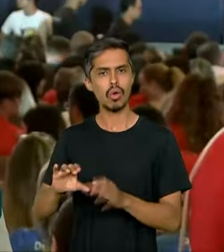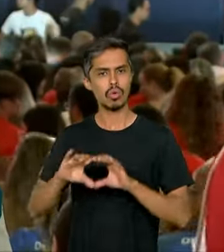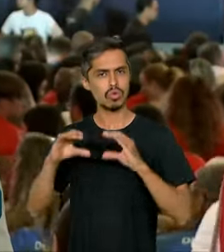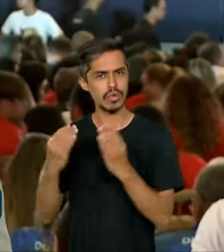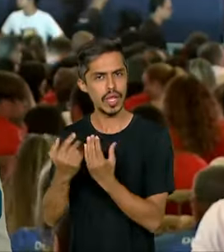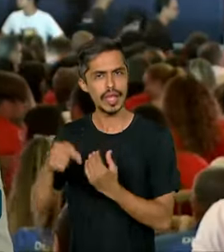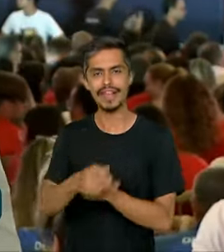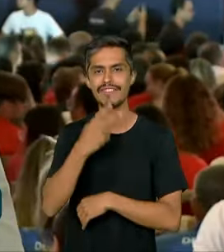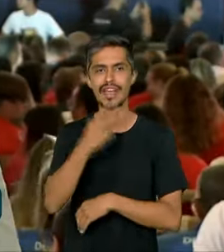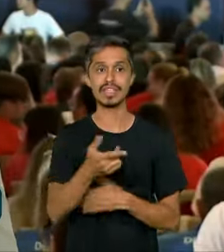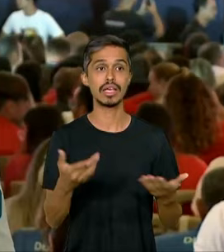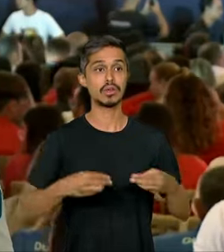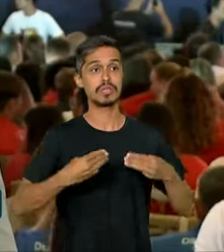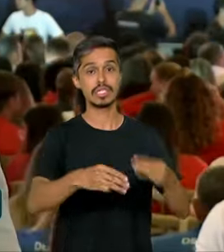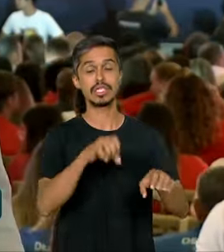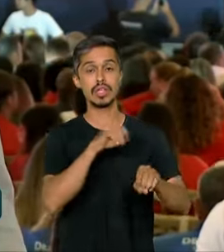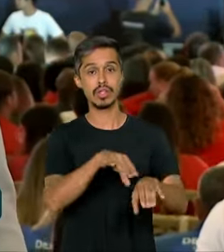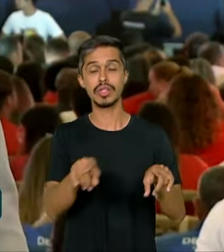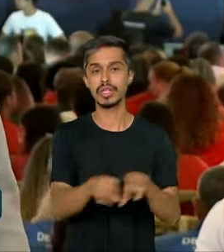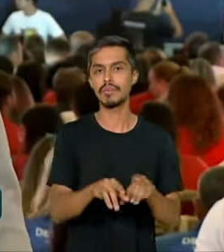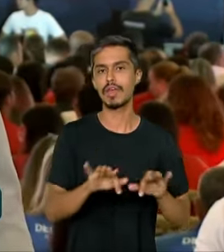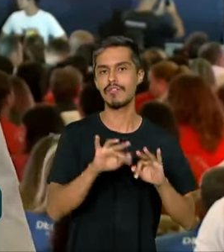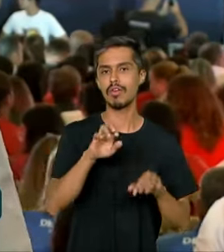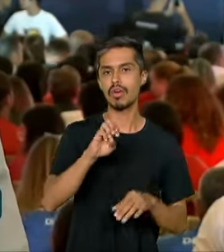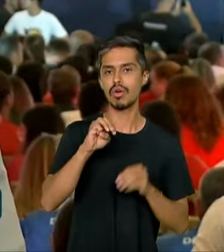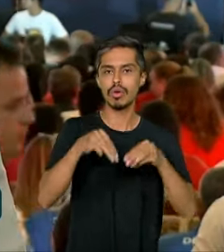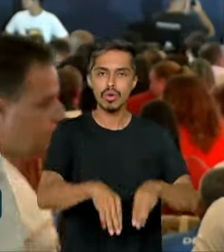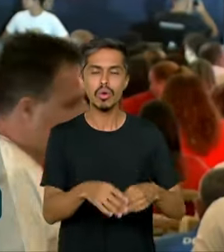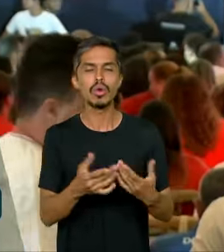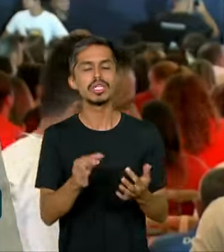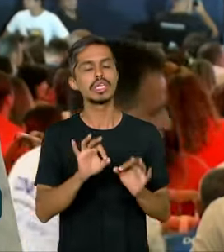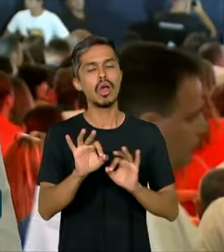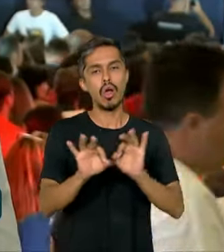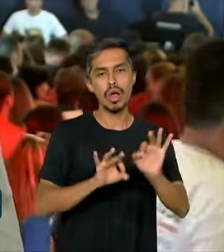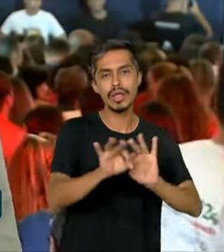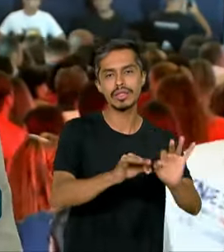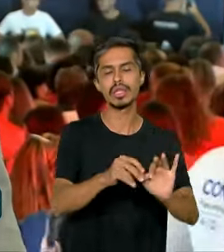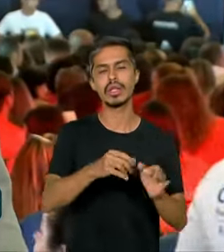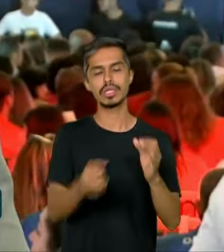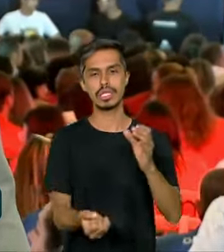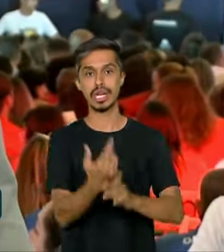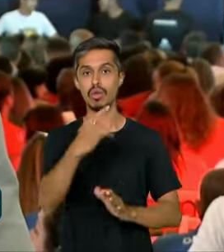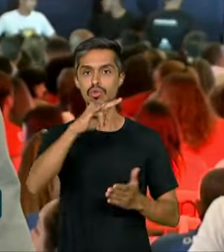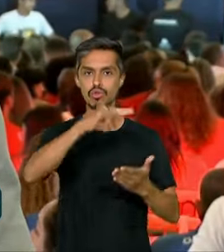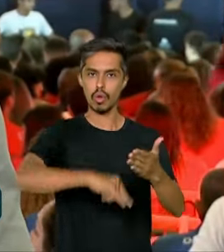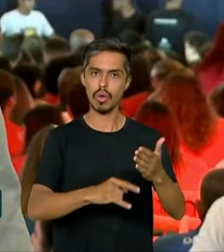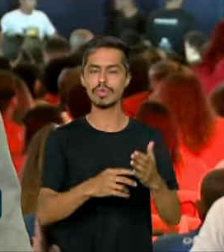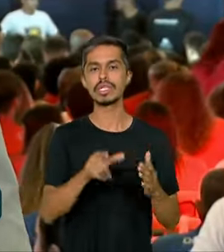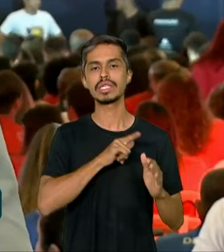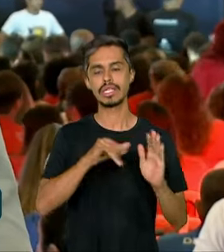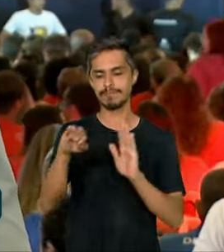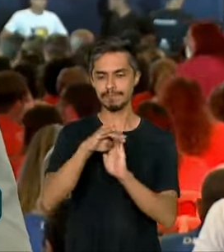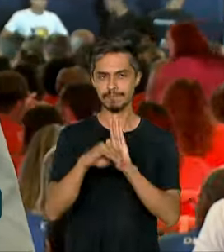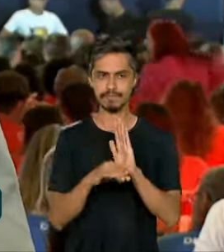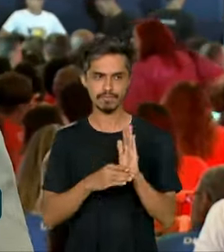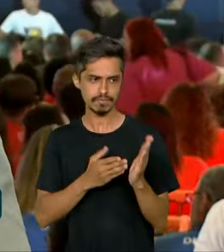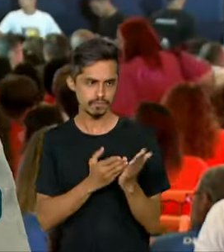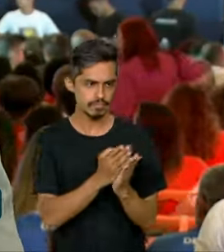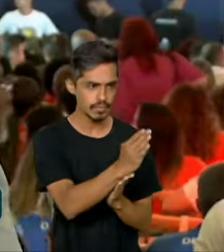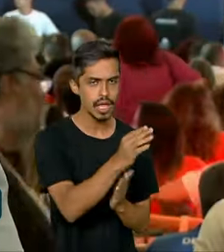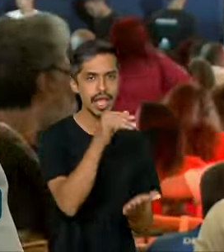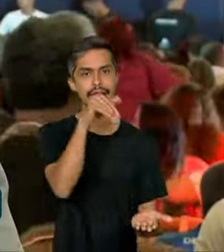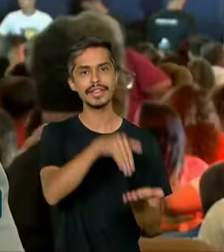o Ministério da Educação e o Fórum Nacional de Educação se preparam para elaborar o documento com diretrizes para a educação